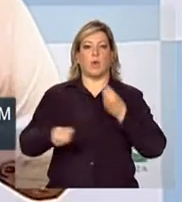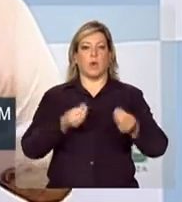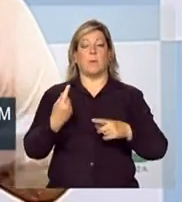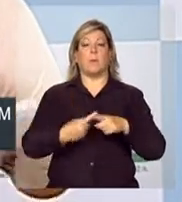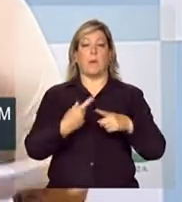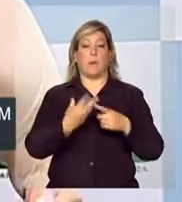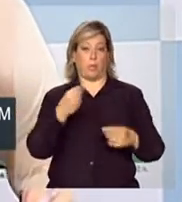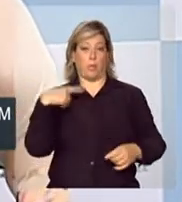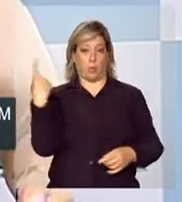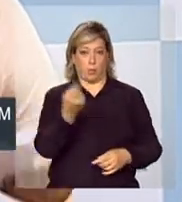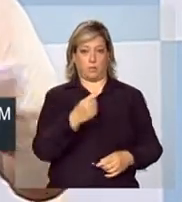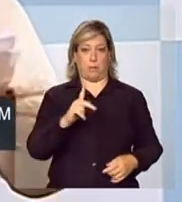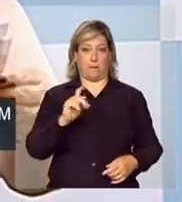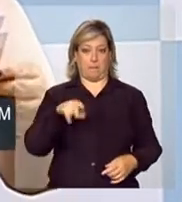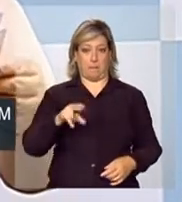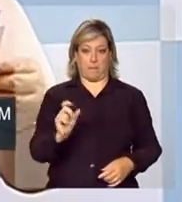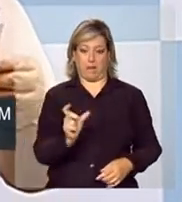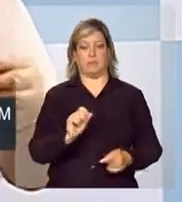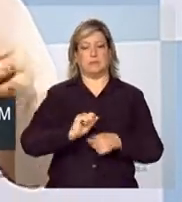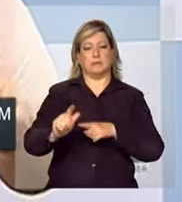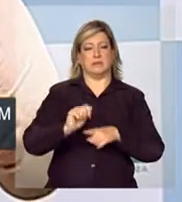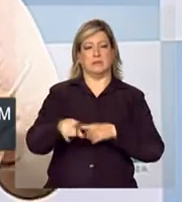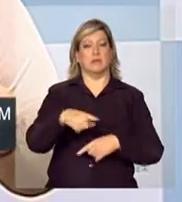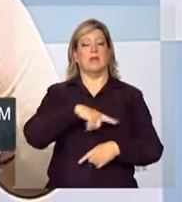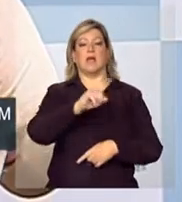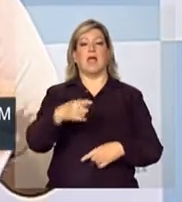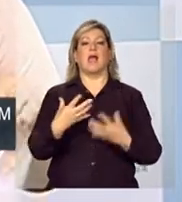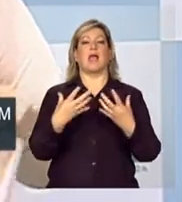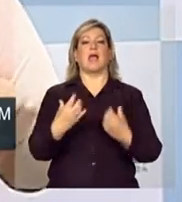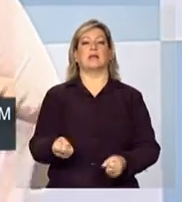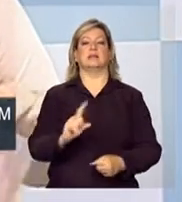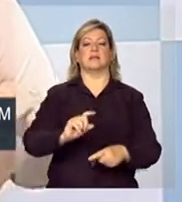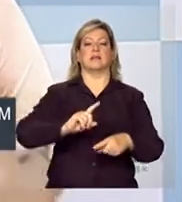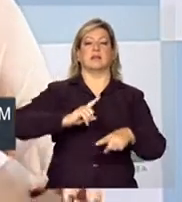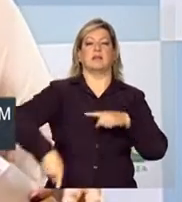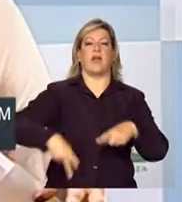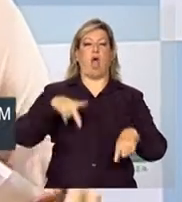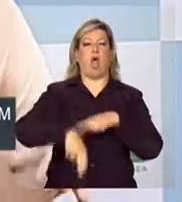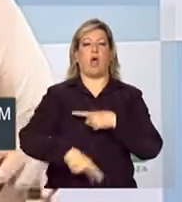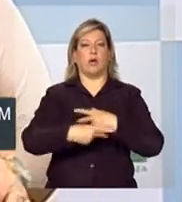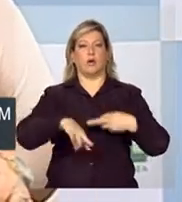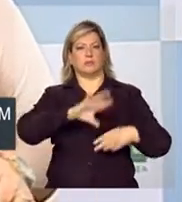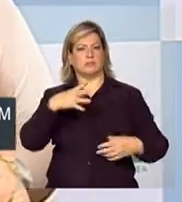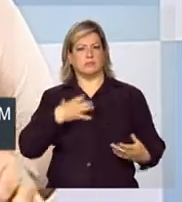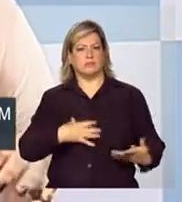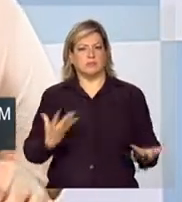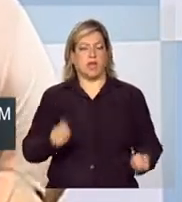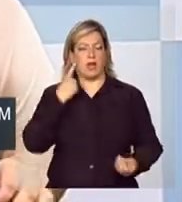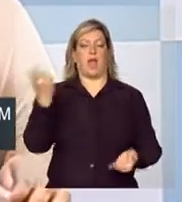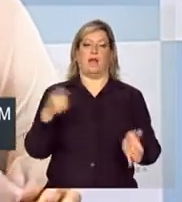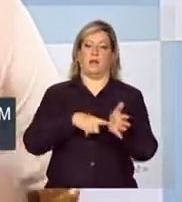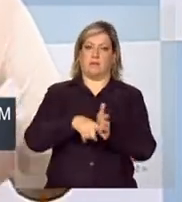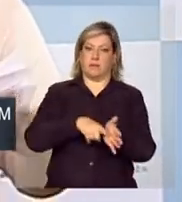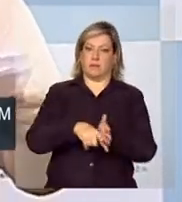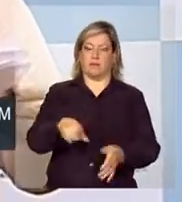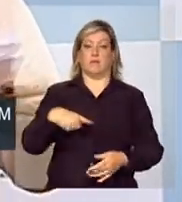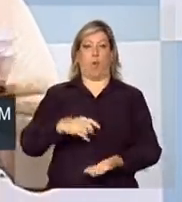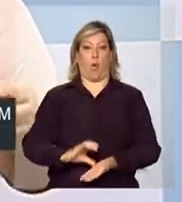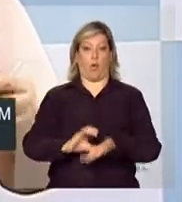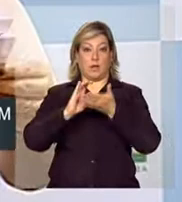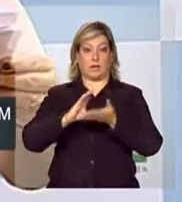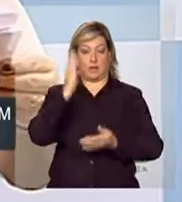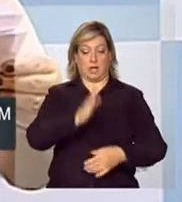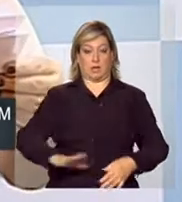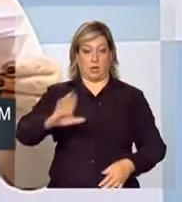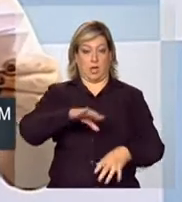negados pelas operadoras de planos de saúde. A medida é resultado de algumas questões que foram levantadas pelo Conselho Nacional de Justiça,